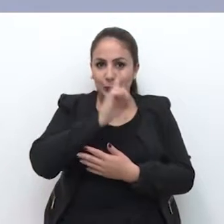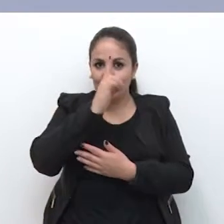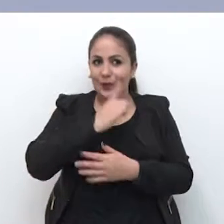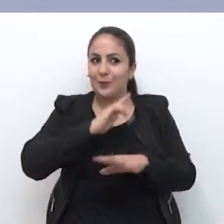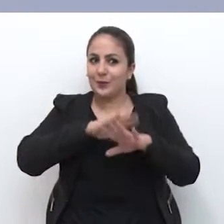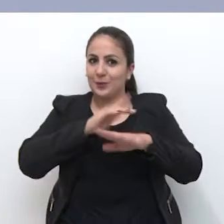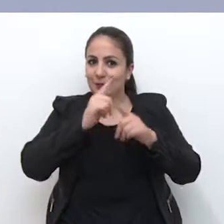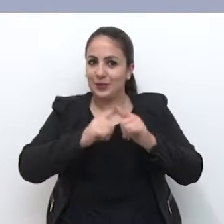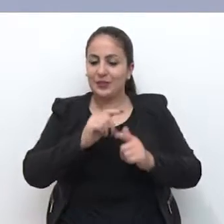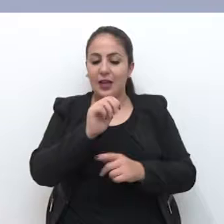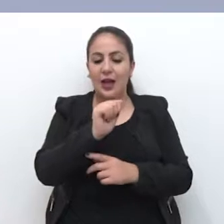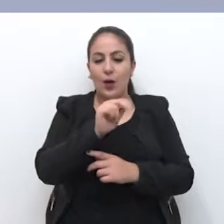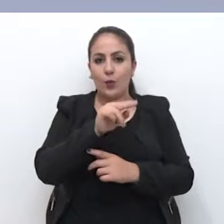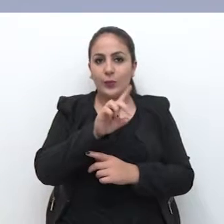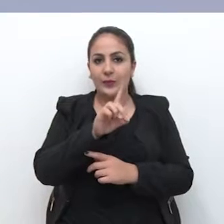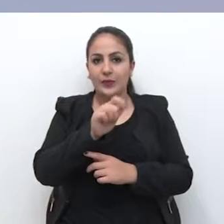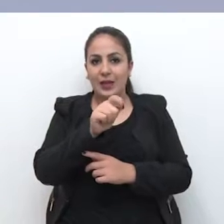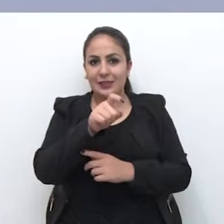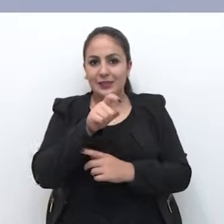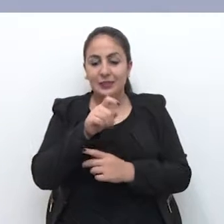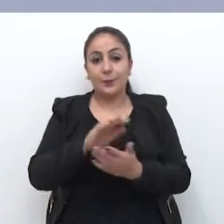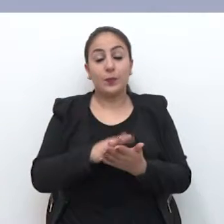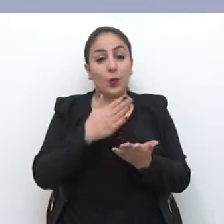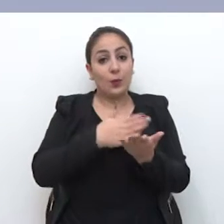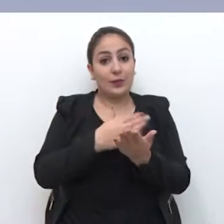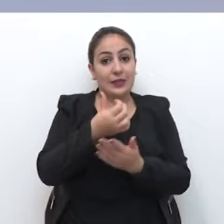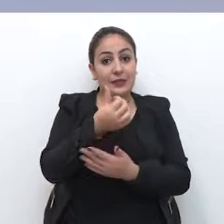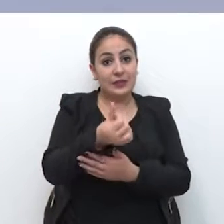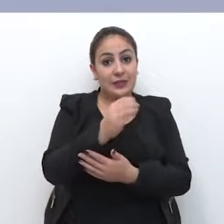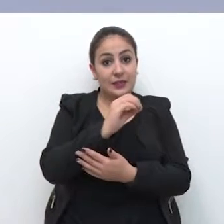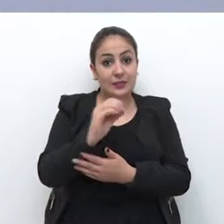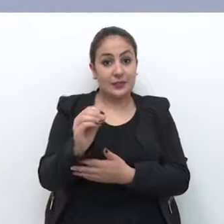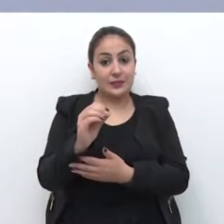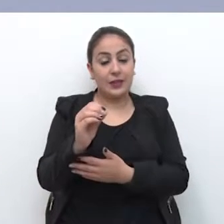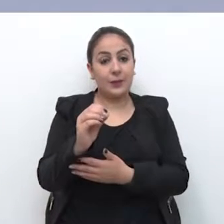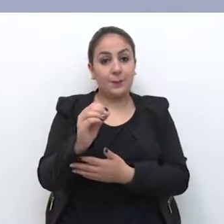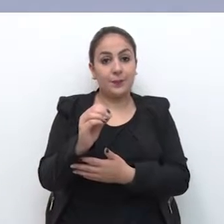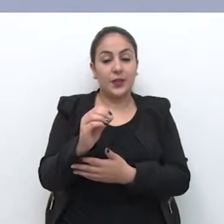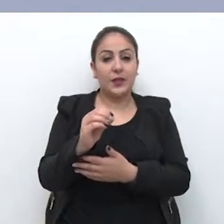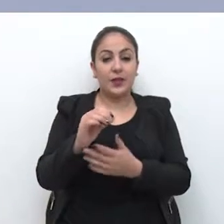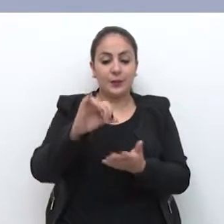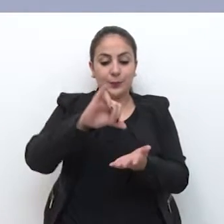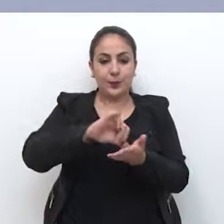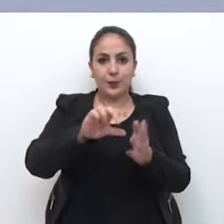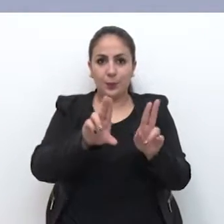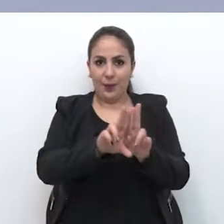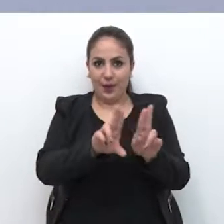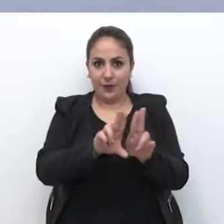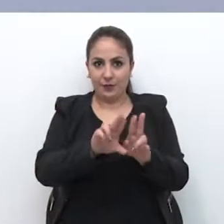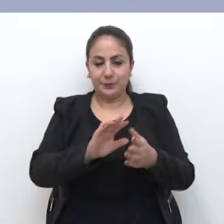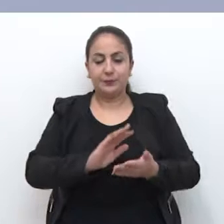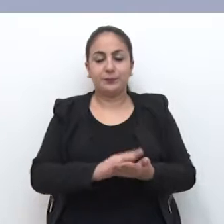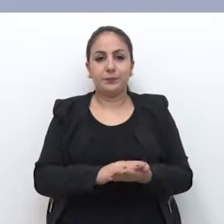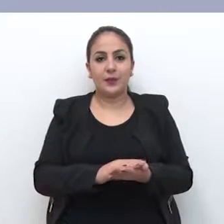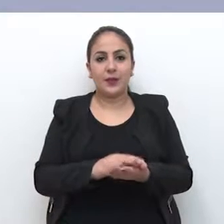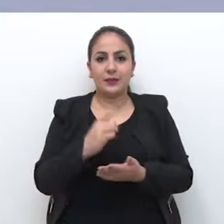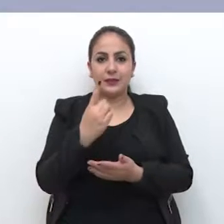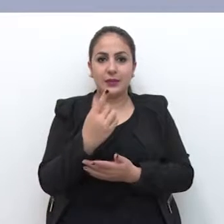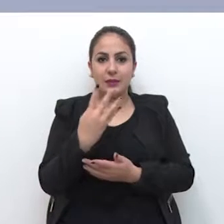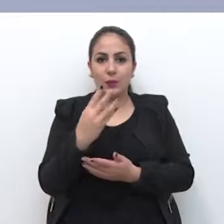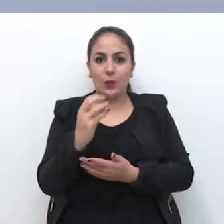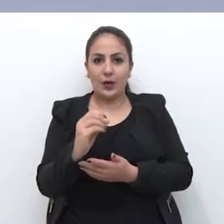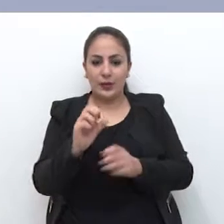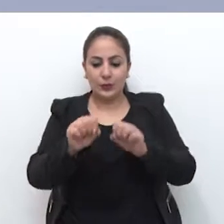Aldax. A largada está marcada para 6h no Campus 1 da UPF. 140 ciclistas